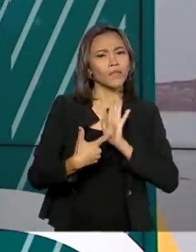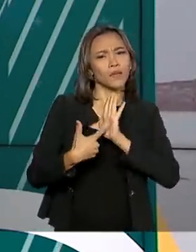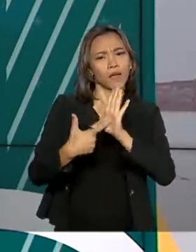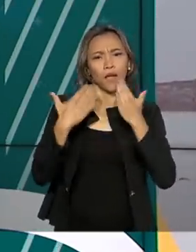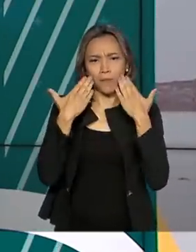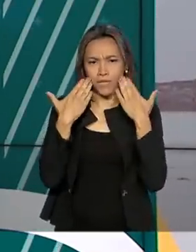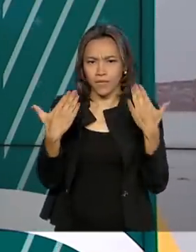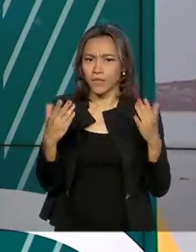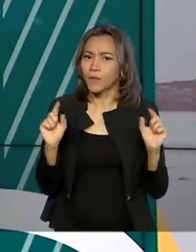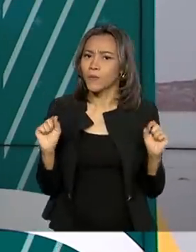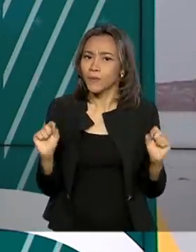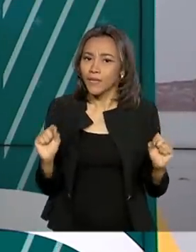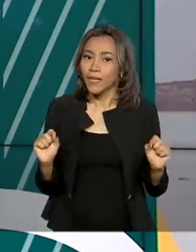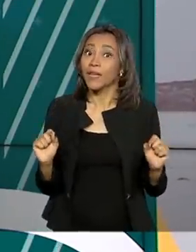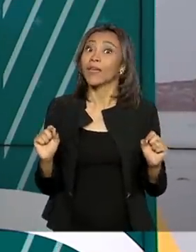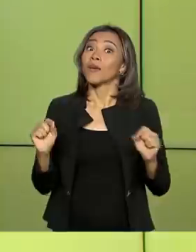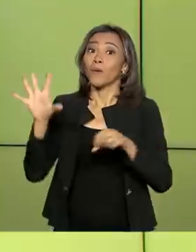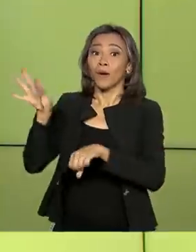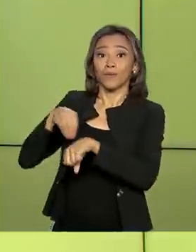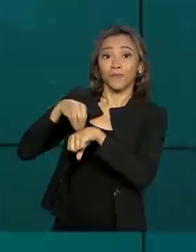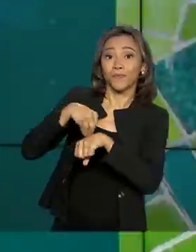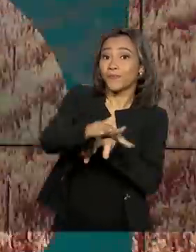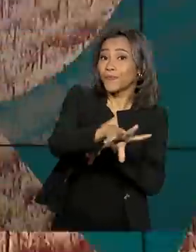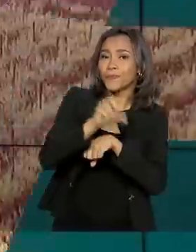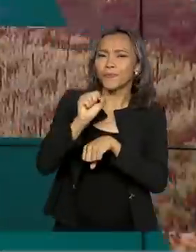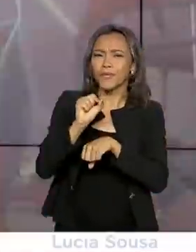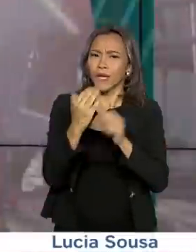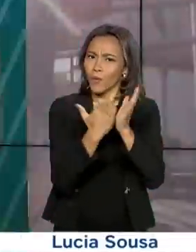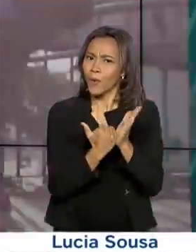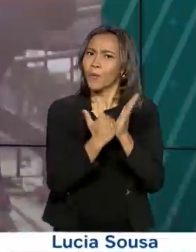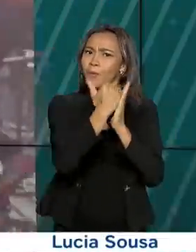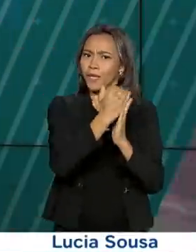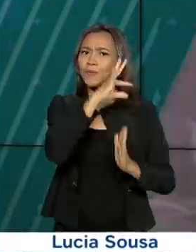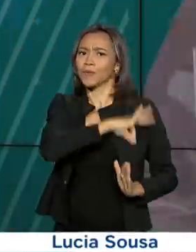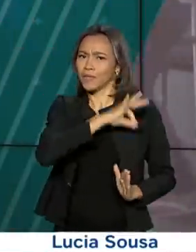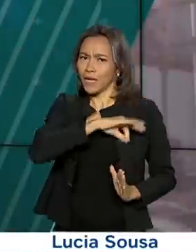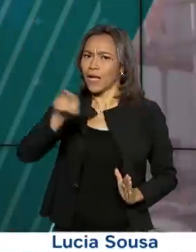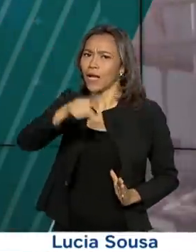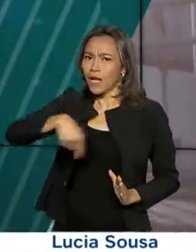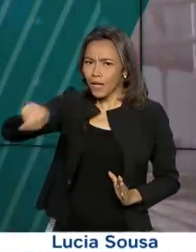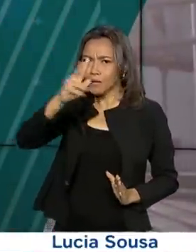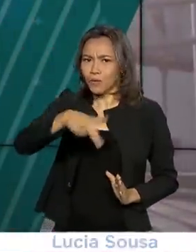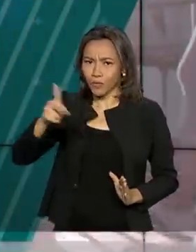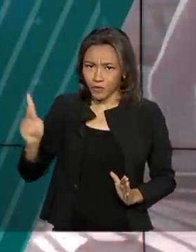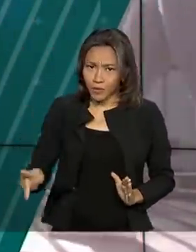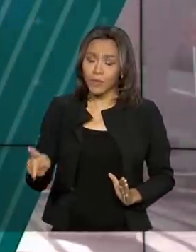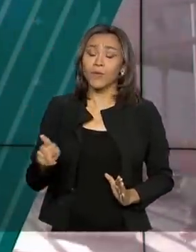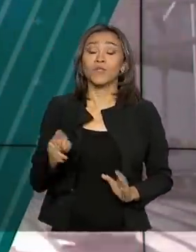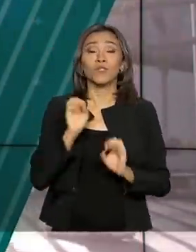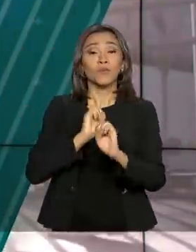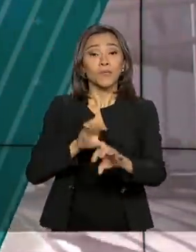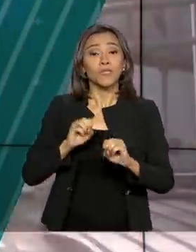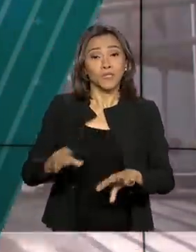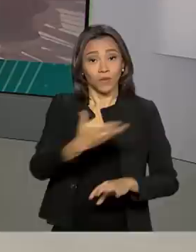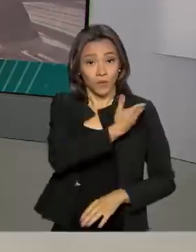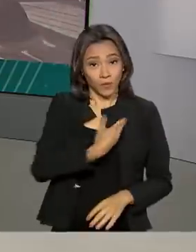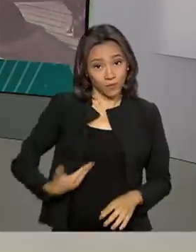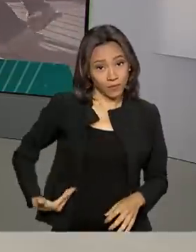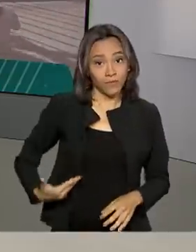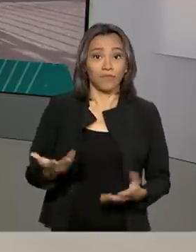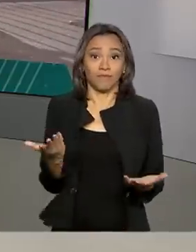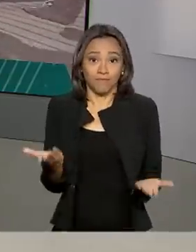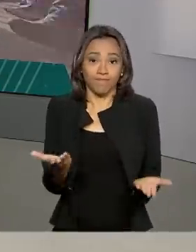do Brasil em dia com a notícia do reajuste no piso salarial dos professores da rede pública da educação básica.